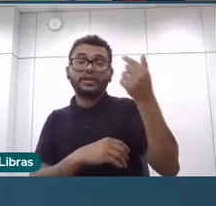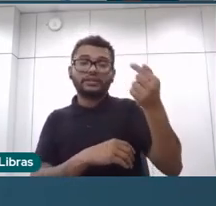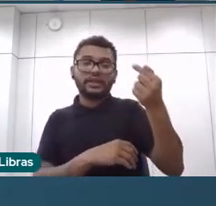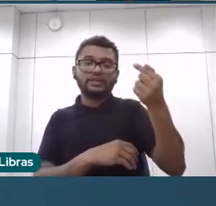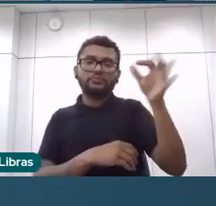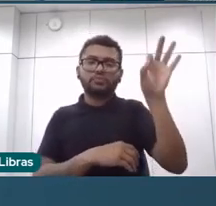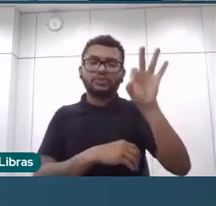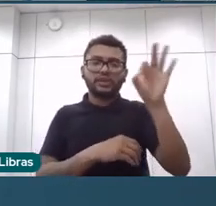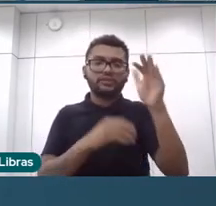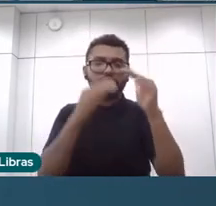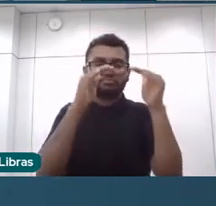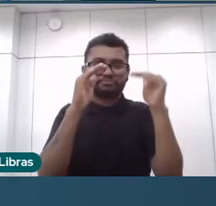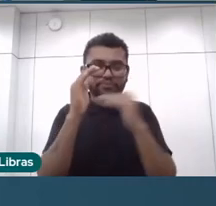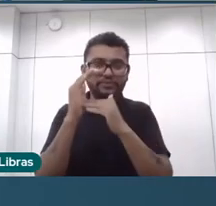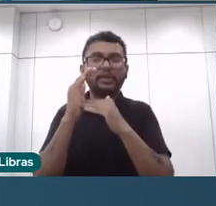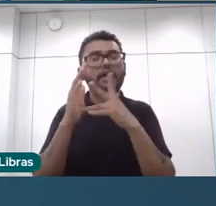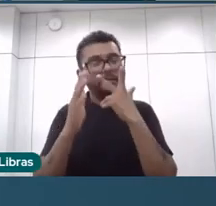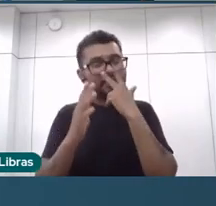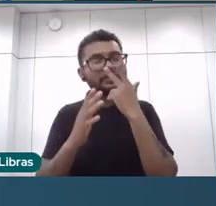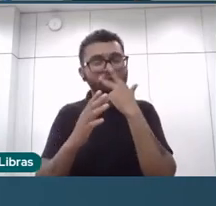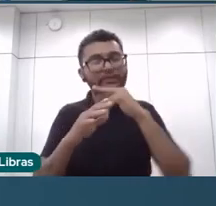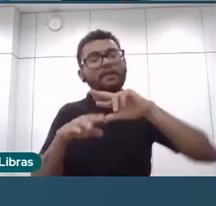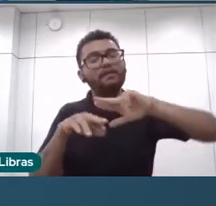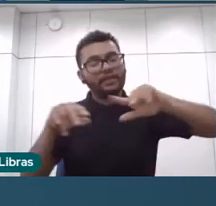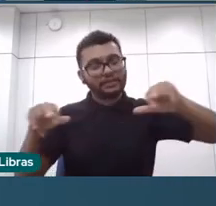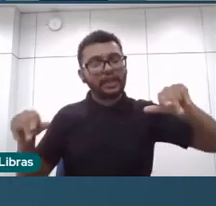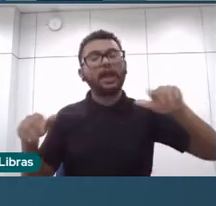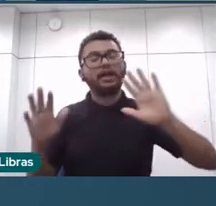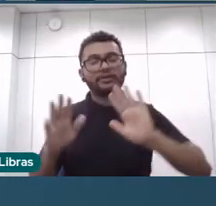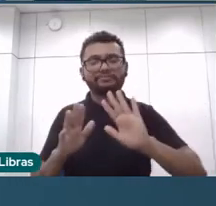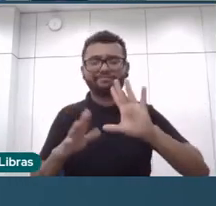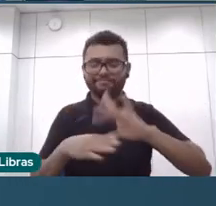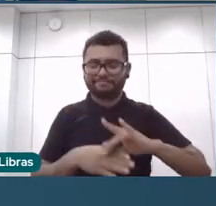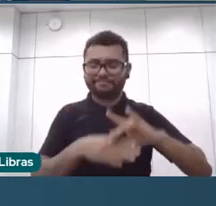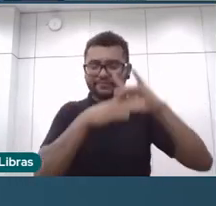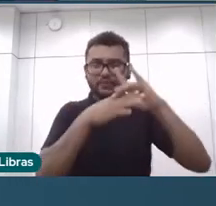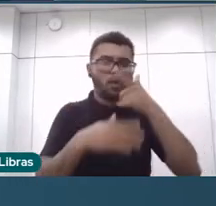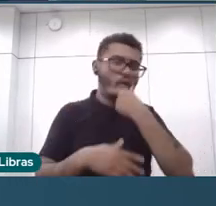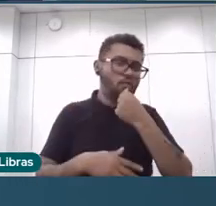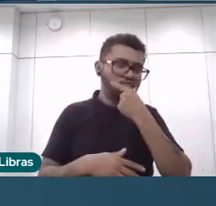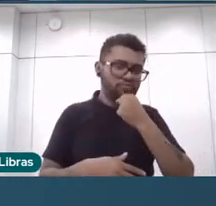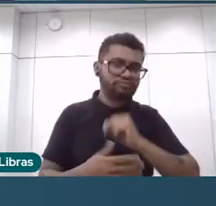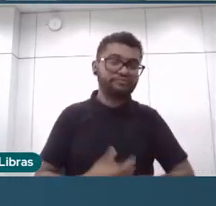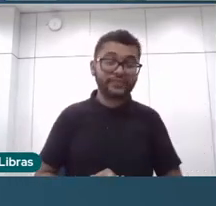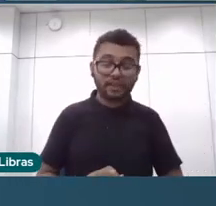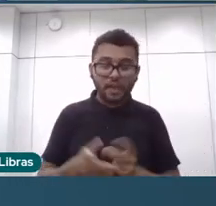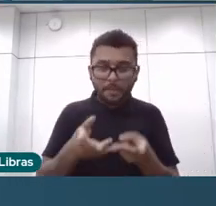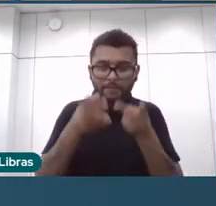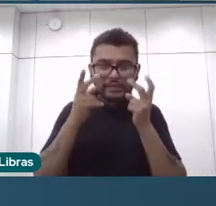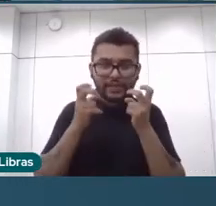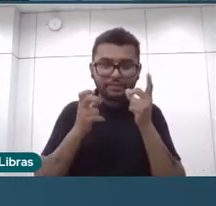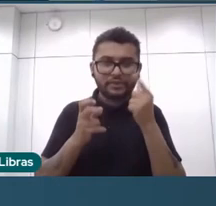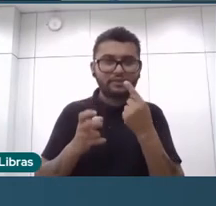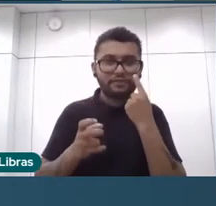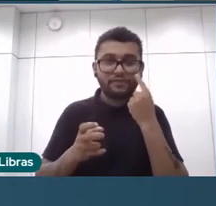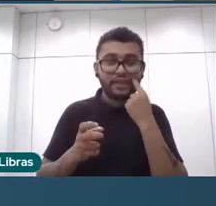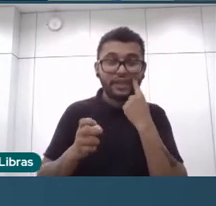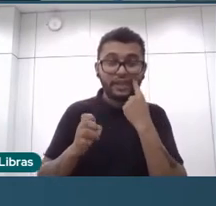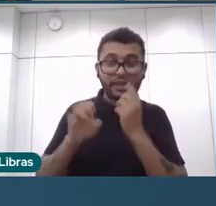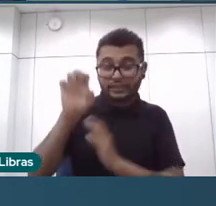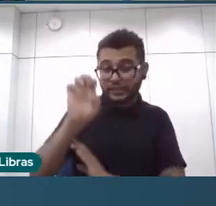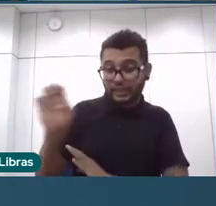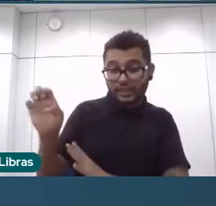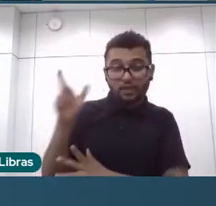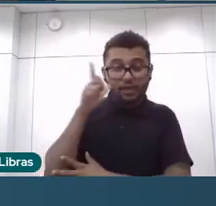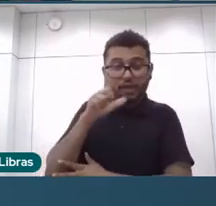é uma, é uma maior diversidade, de fato, nos cargos de alta liderança. Você percebe que as barrinhas da esquerda foram crescendo